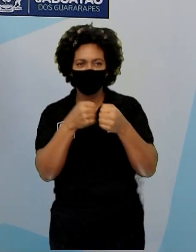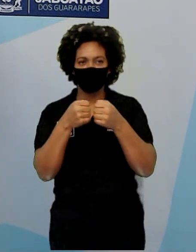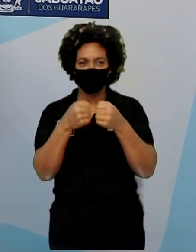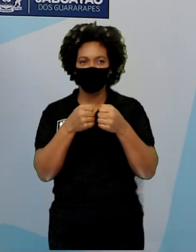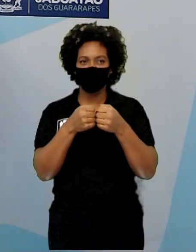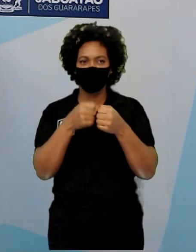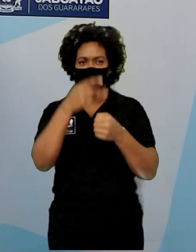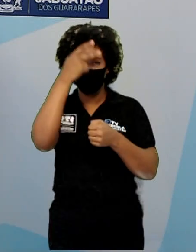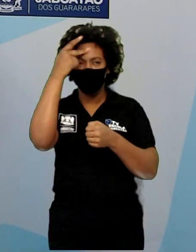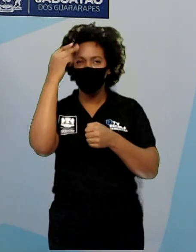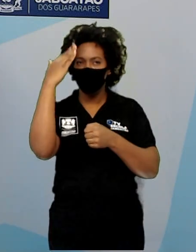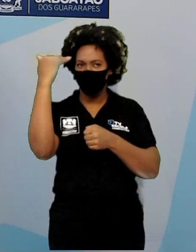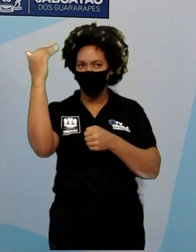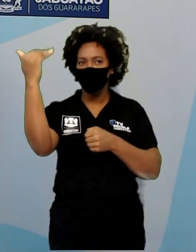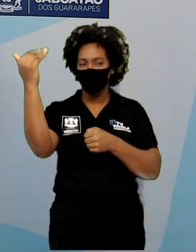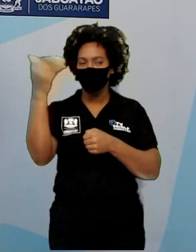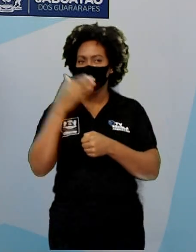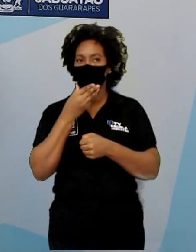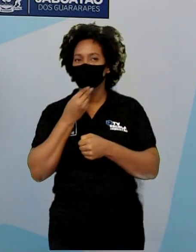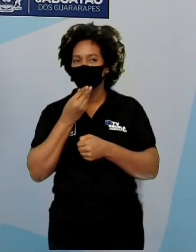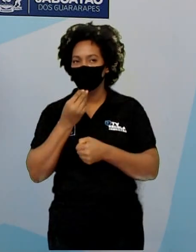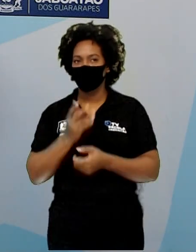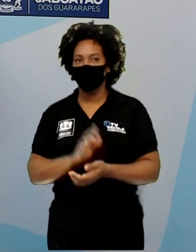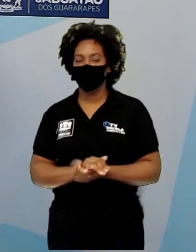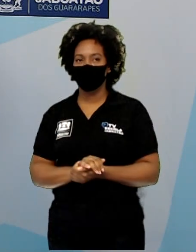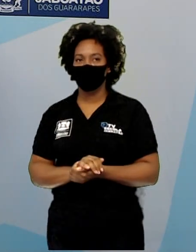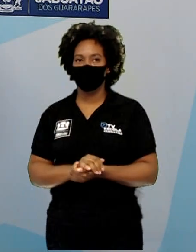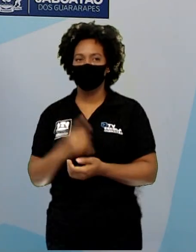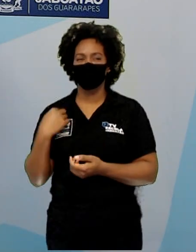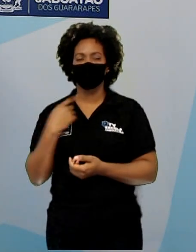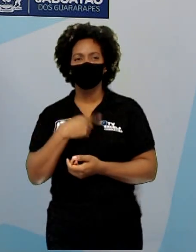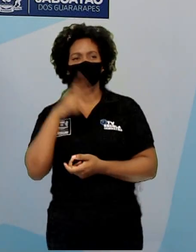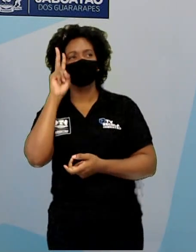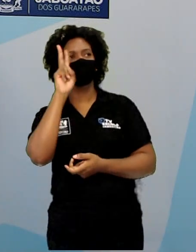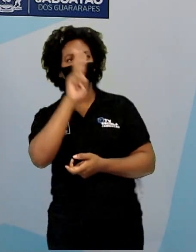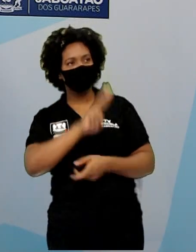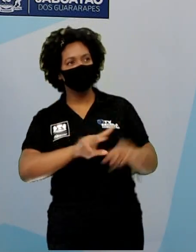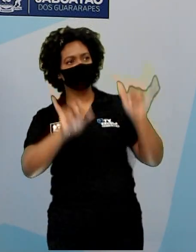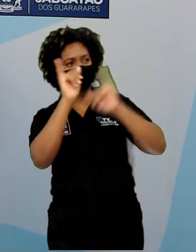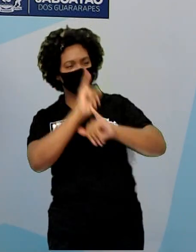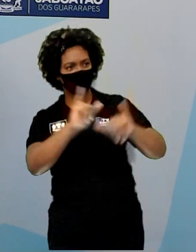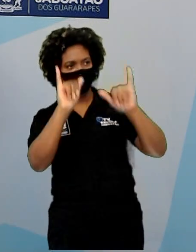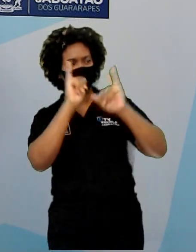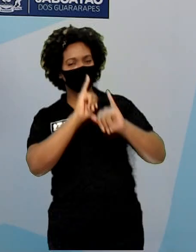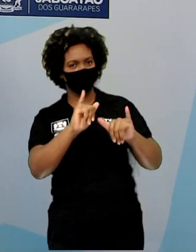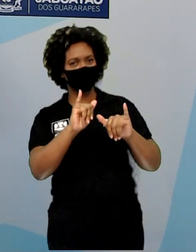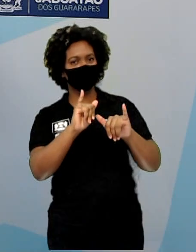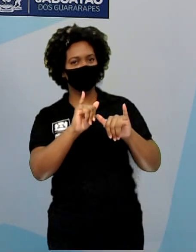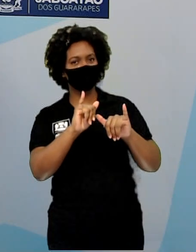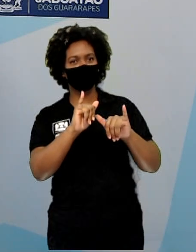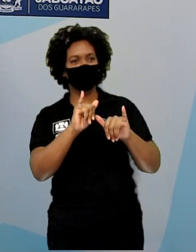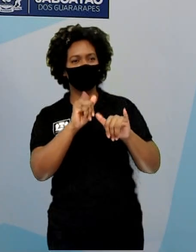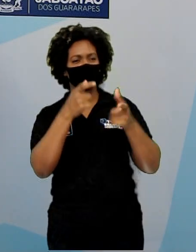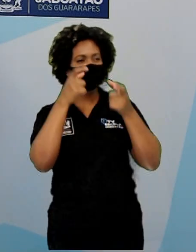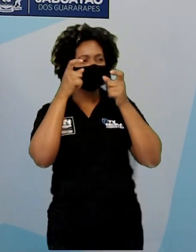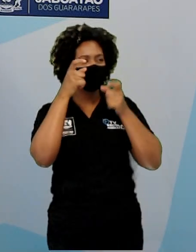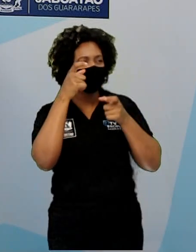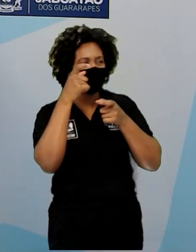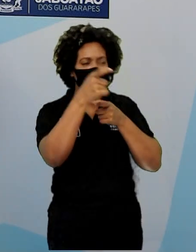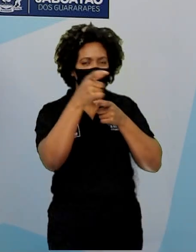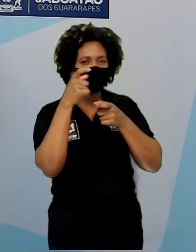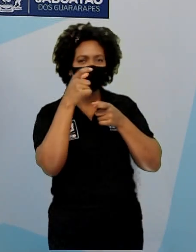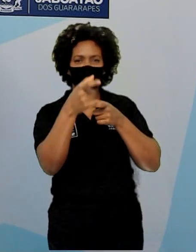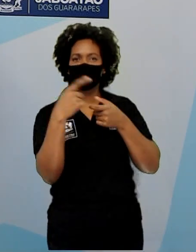famoso também, bem conhecido. Quando nós olhamos para esse anúncio publicitário, o mais chama a atenção da gente?